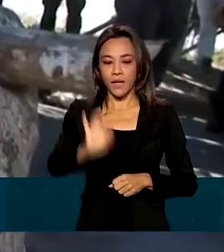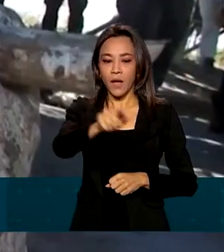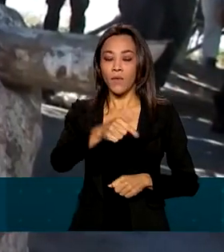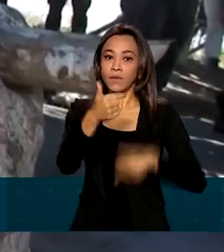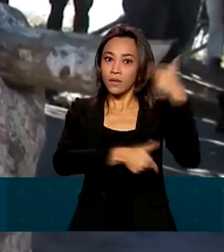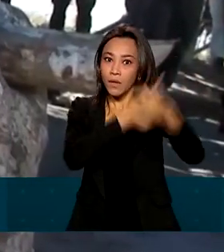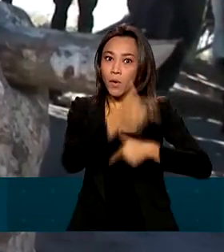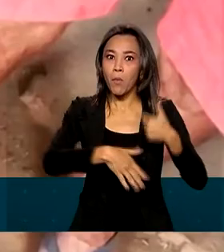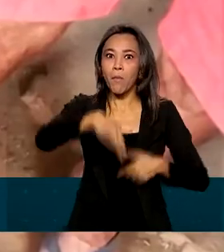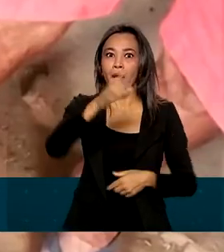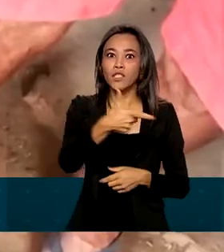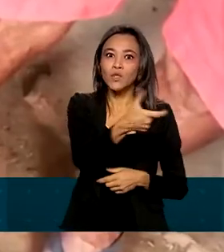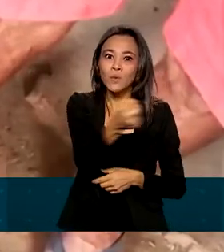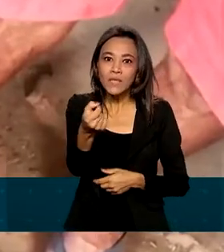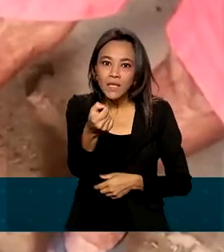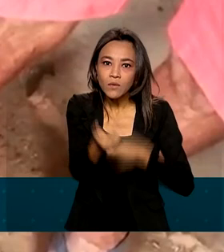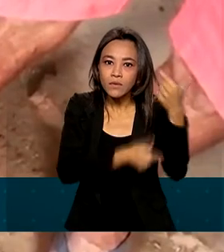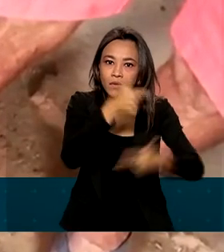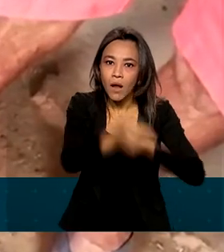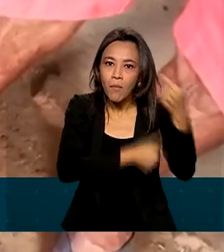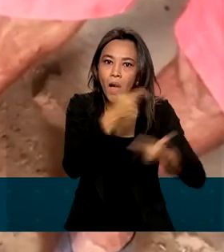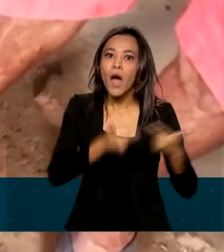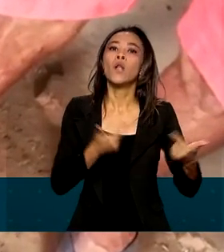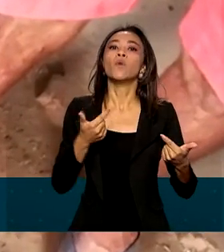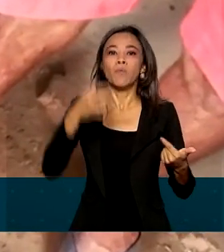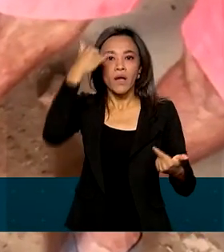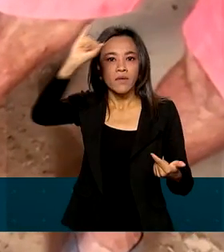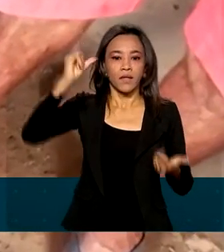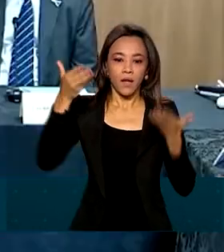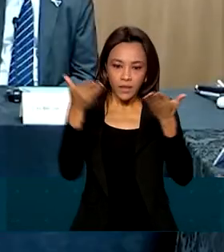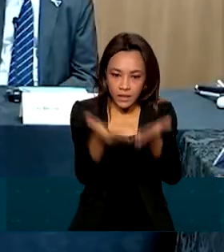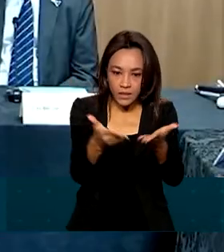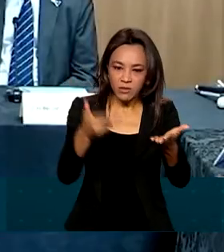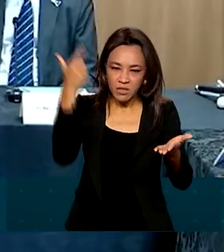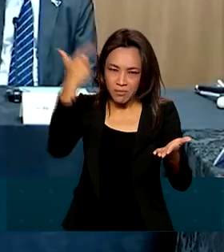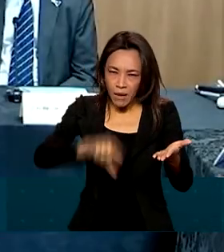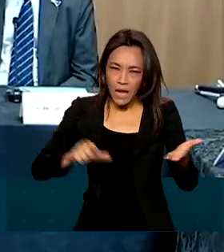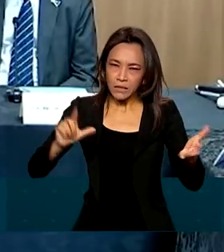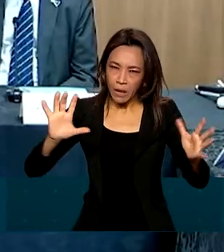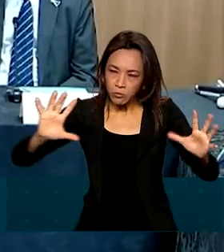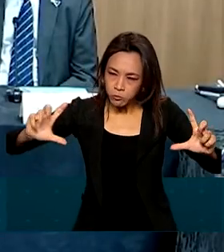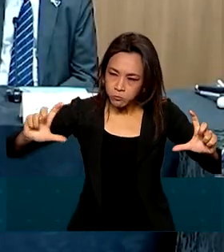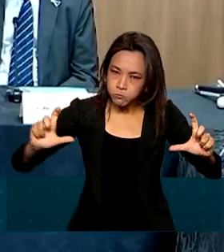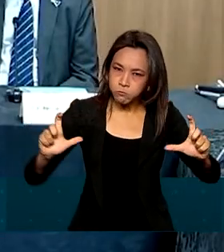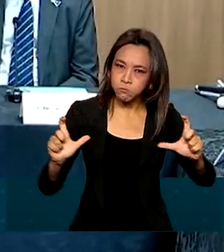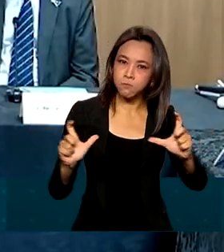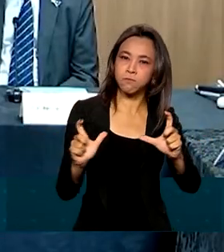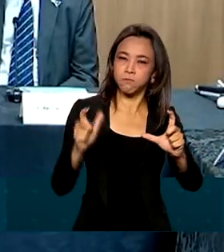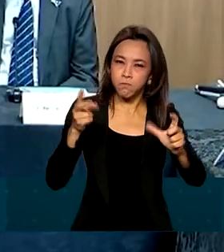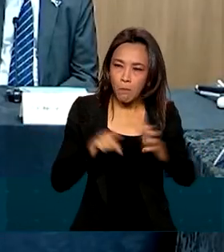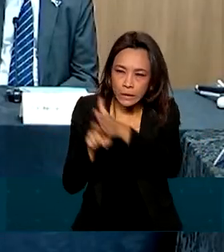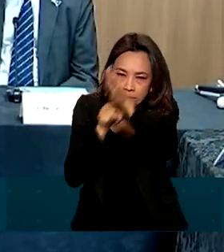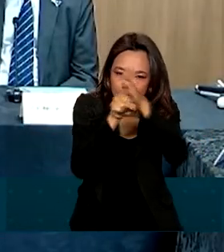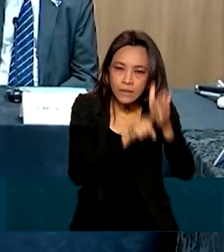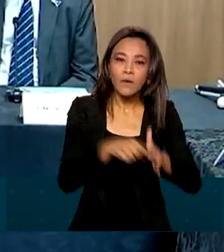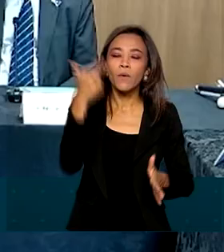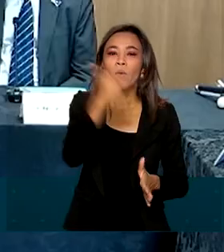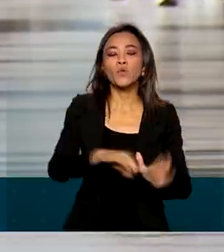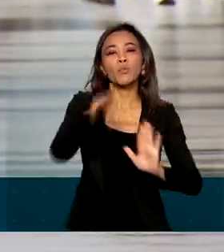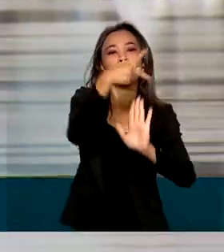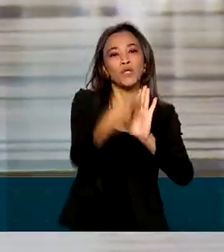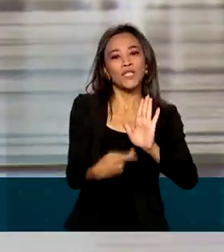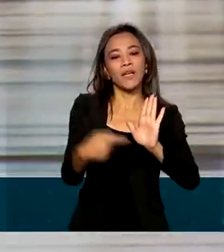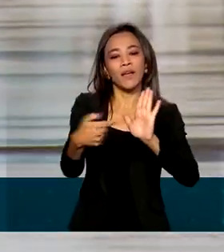operações de prevenção. E para fechar ainda mais o cerco, foi lançado durante o evento o projeto Voo